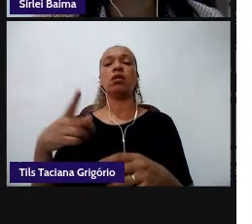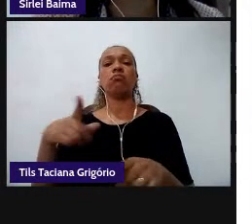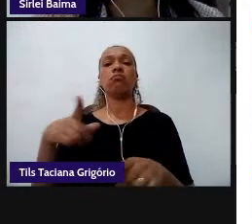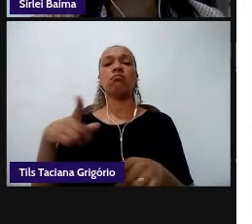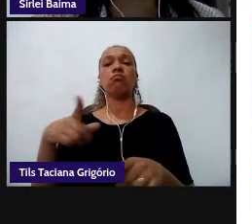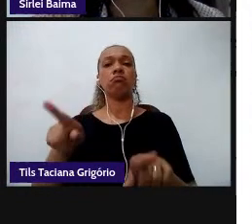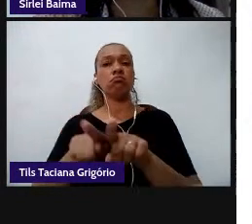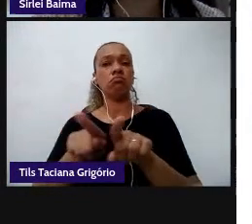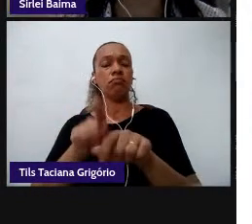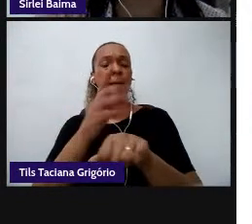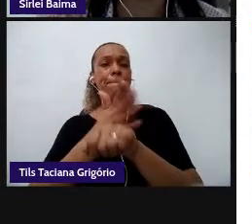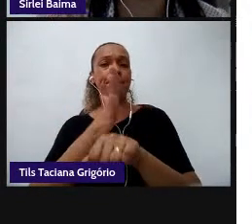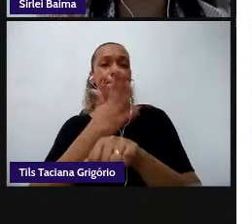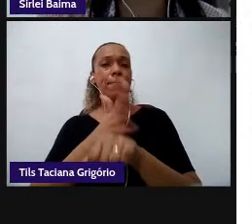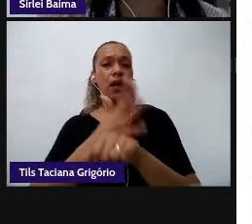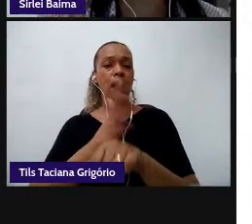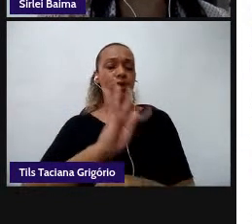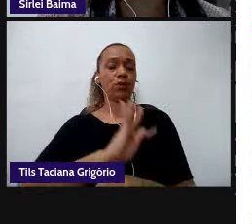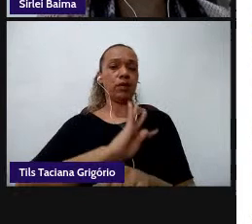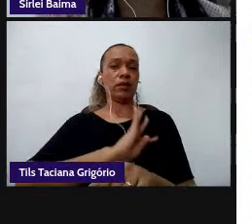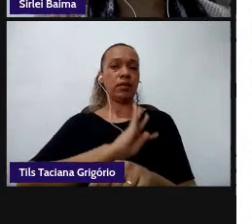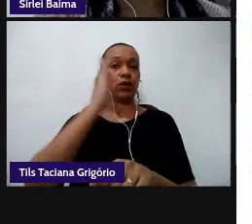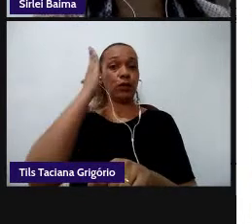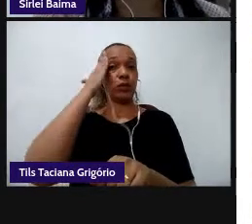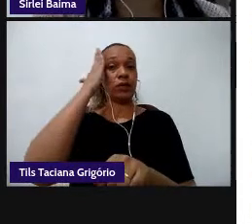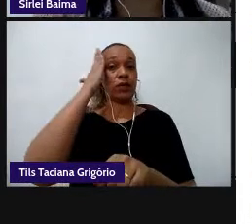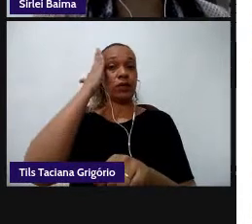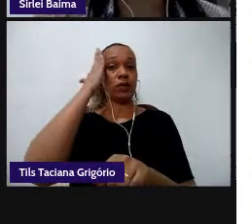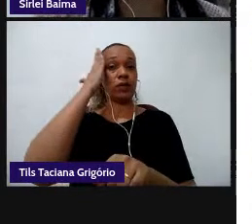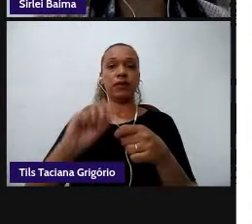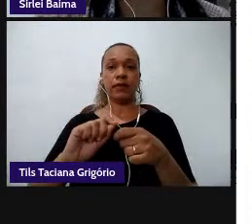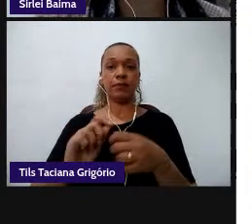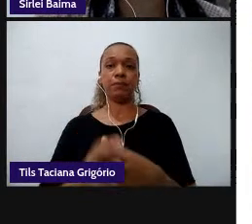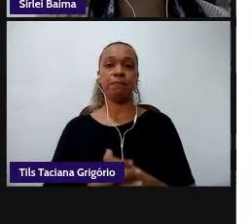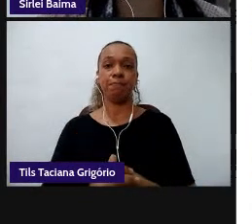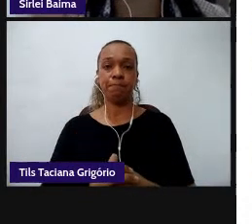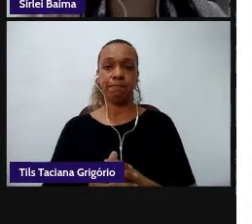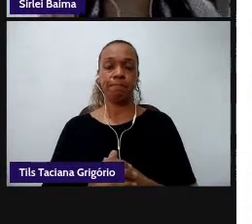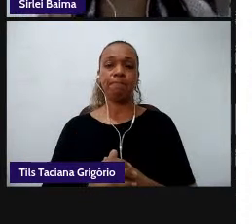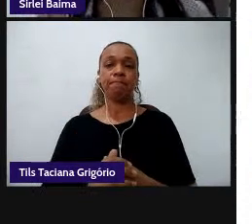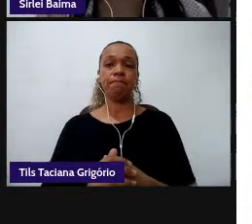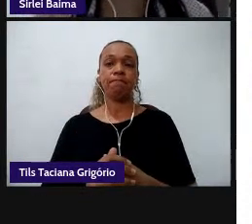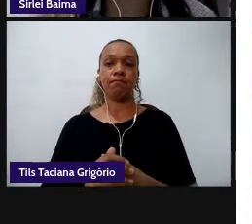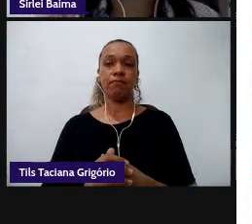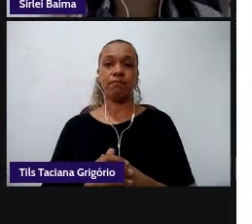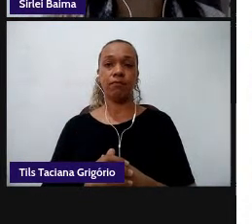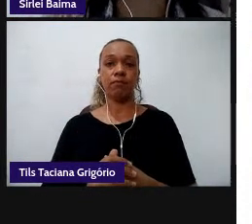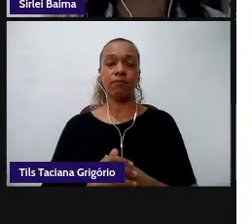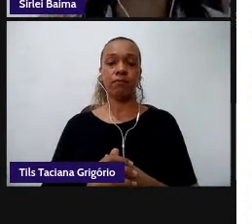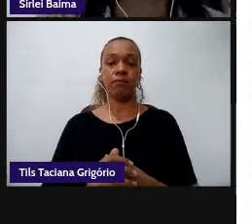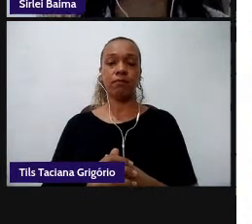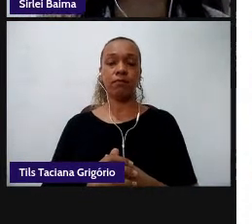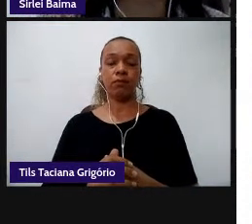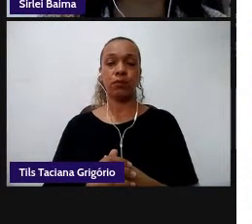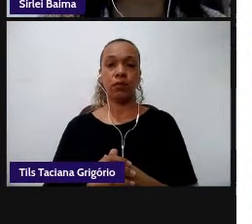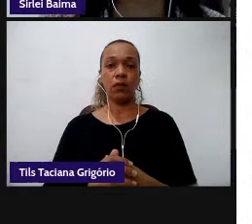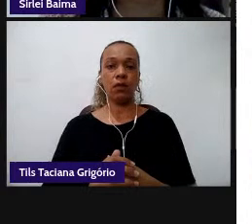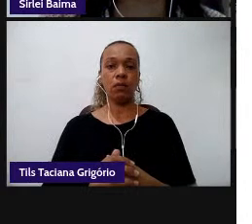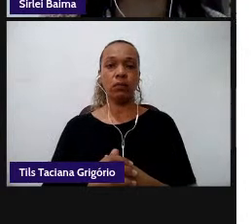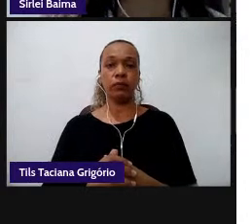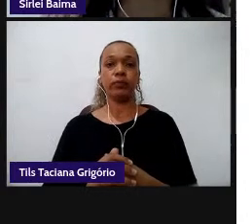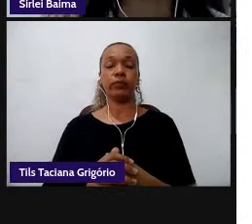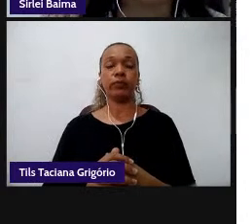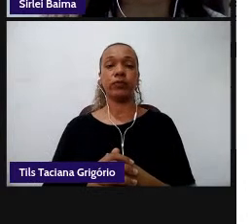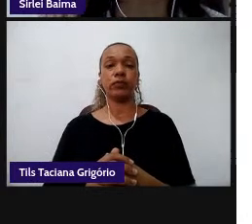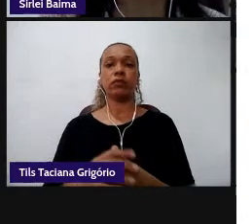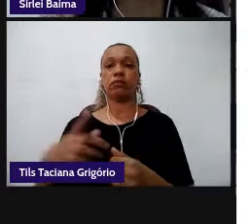situada no saber fazer então passando da questão das competências